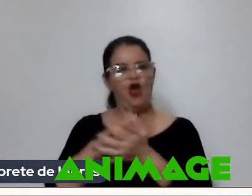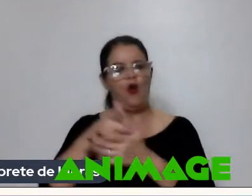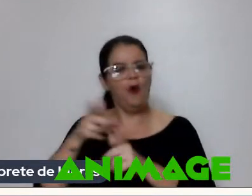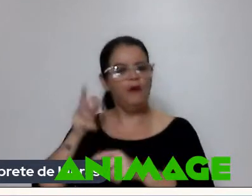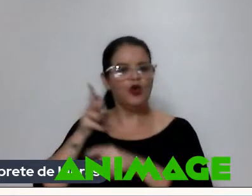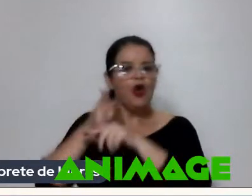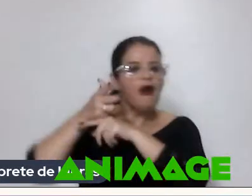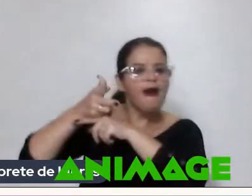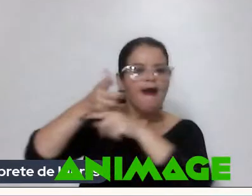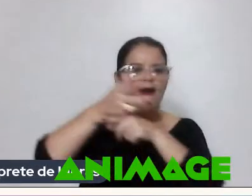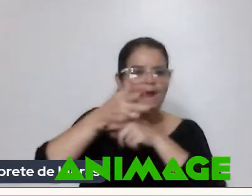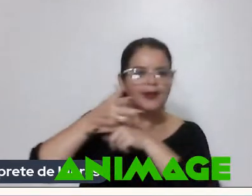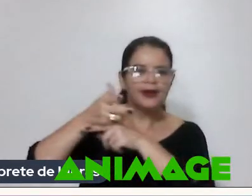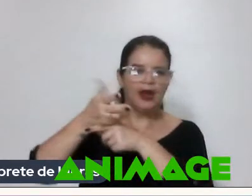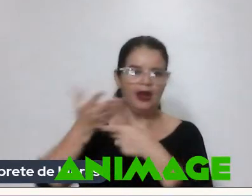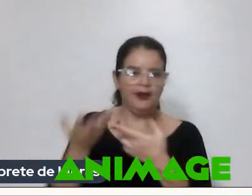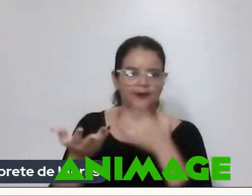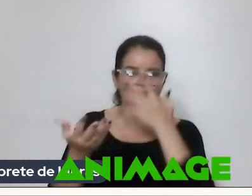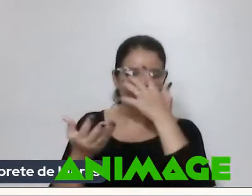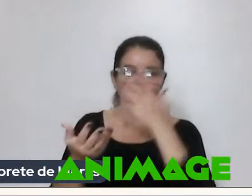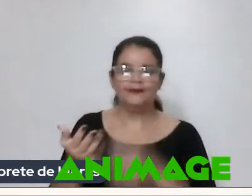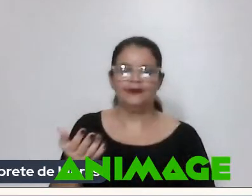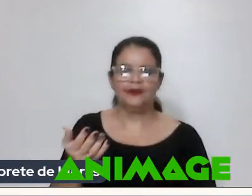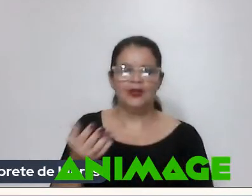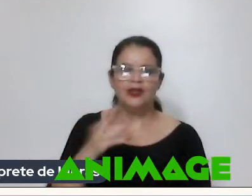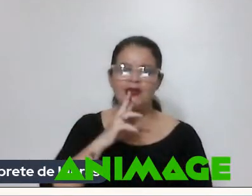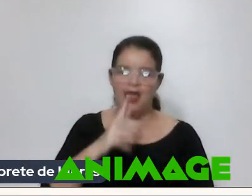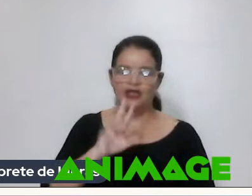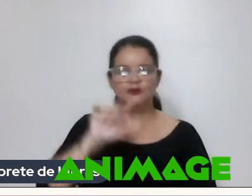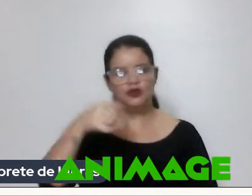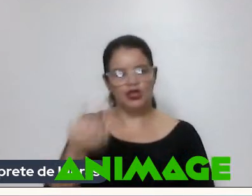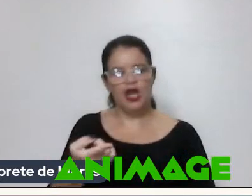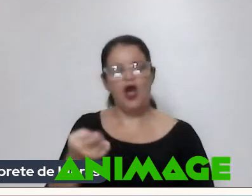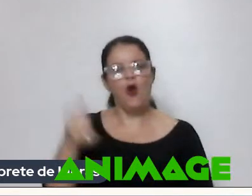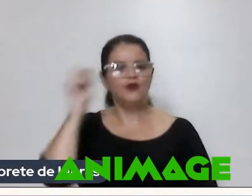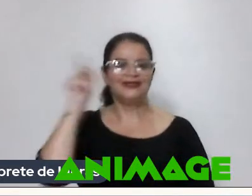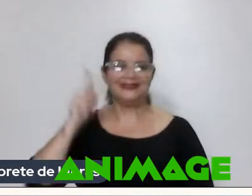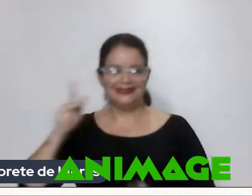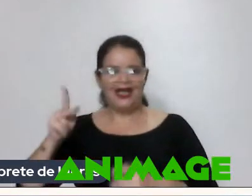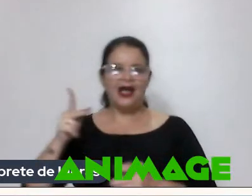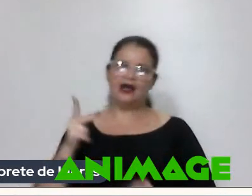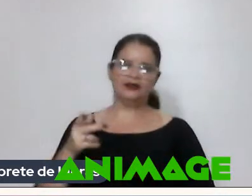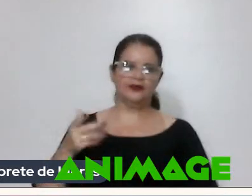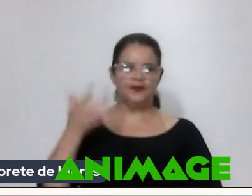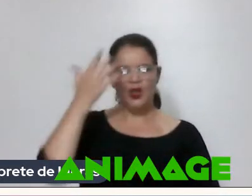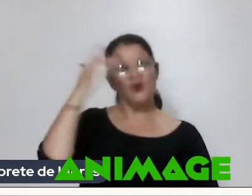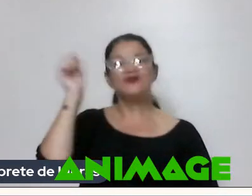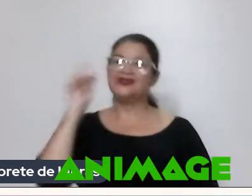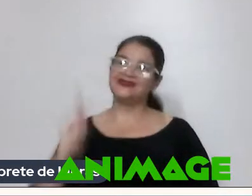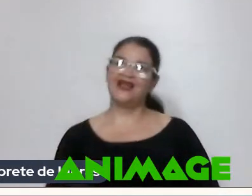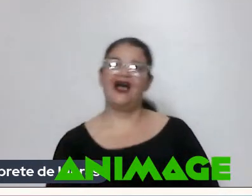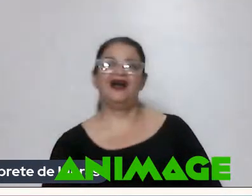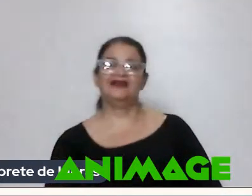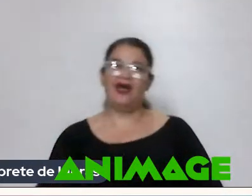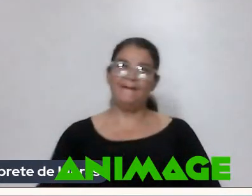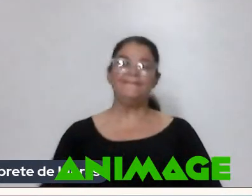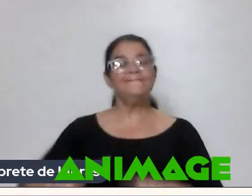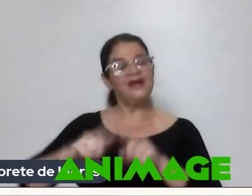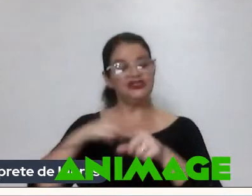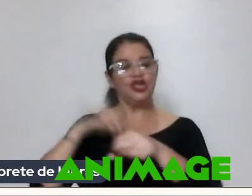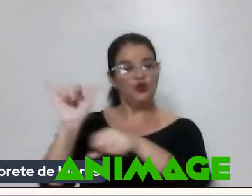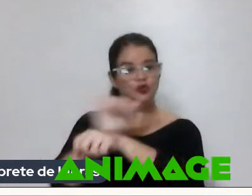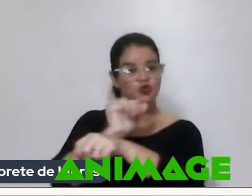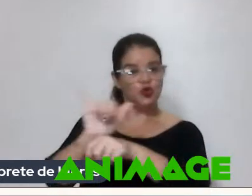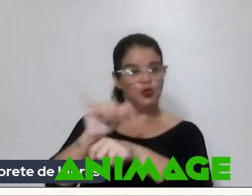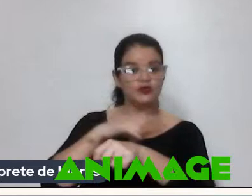Né E Respondendo a outra Sacada Assim Eu não sei se tem sacada Mas tem uns truques Assim Eu acho que o filme